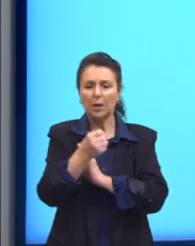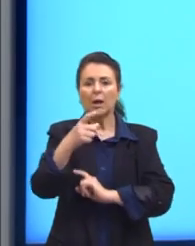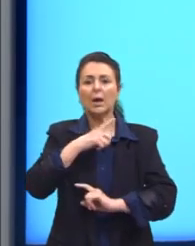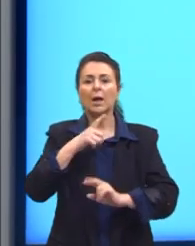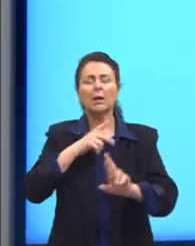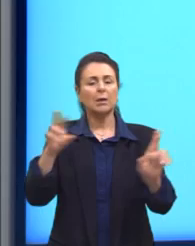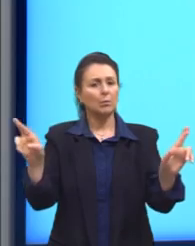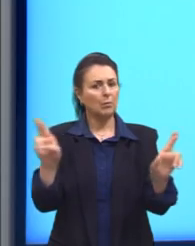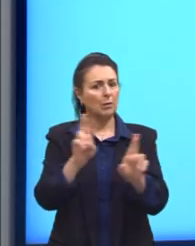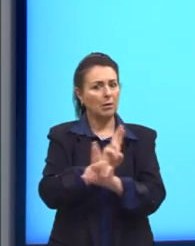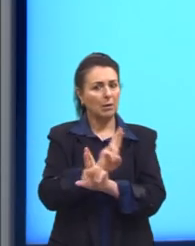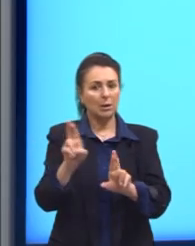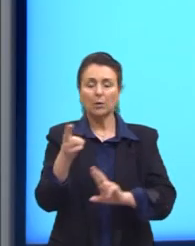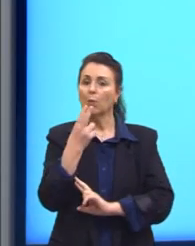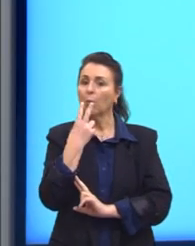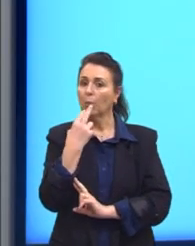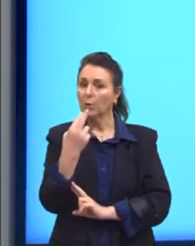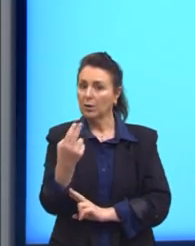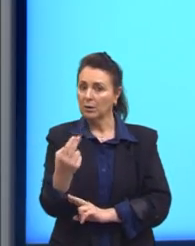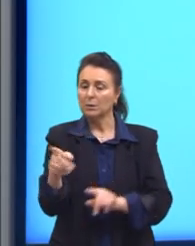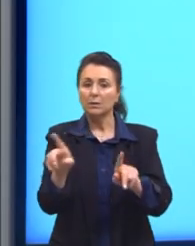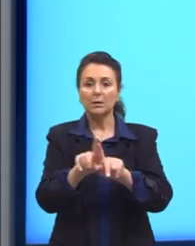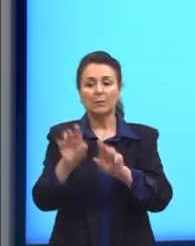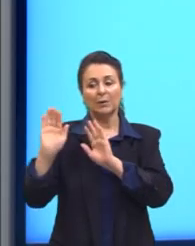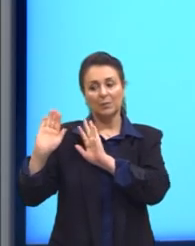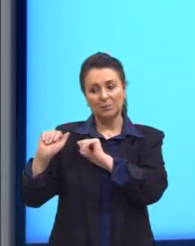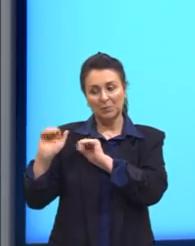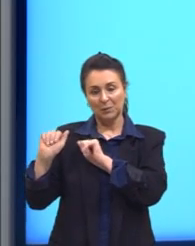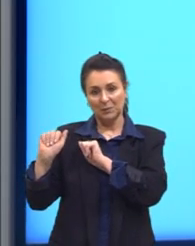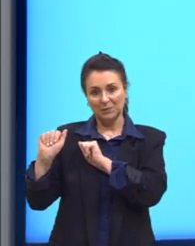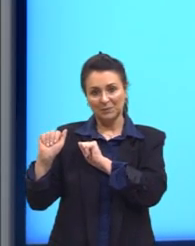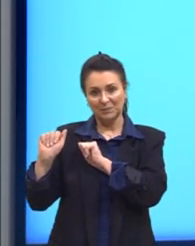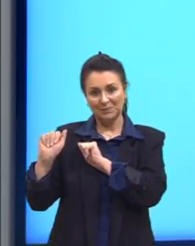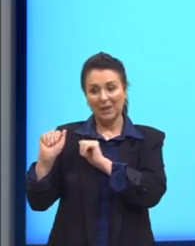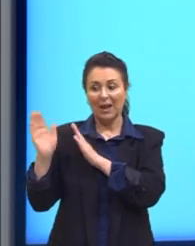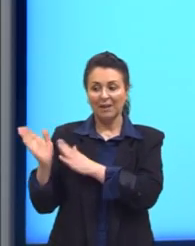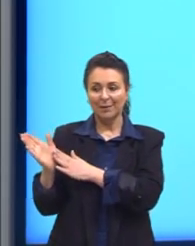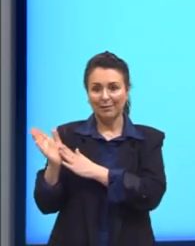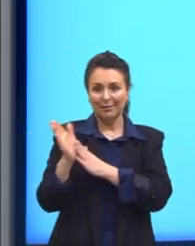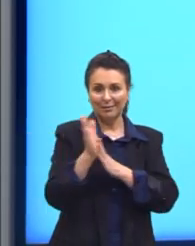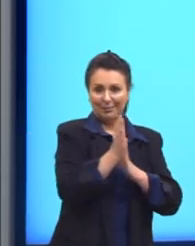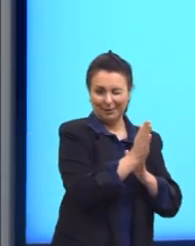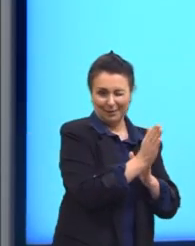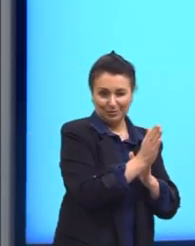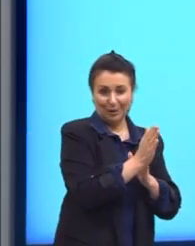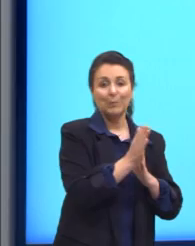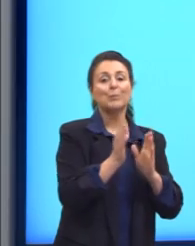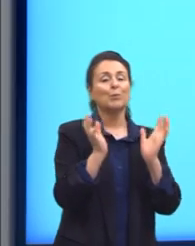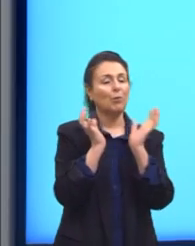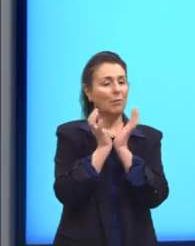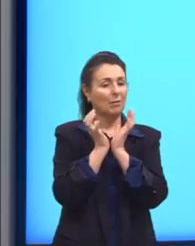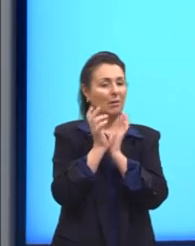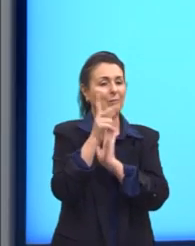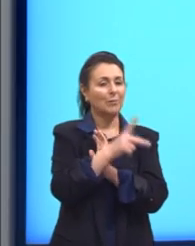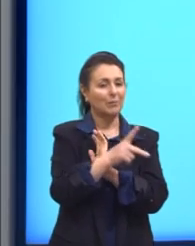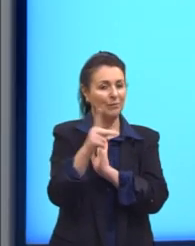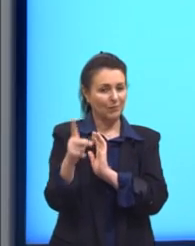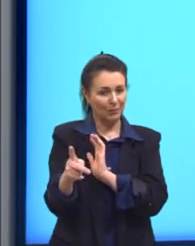relação lá com o inglês e com o espanhol. Então, essa a gente vai deixar para os nossos colegas de área.